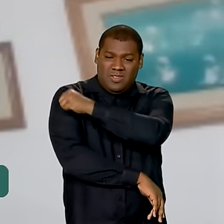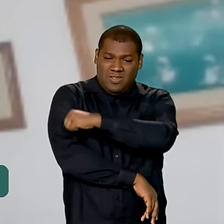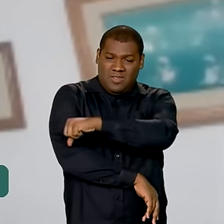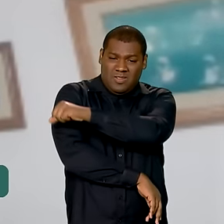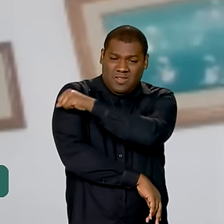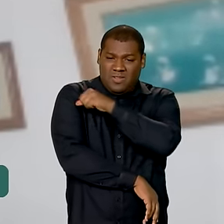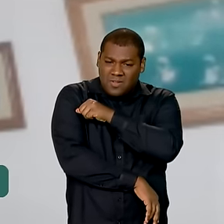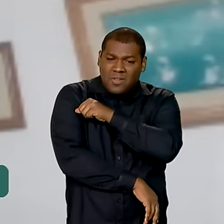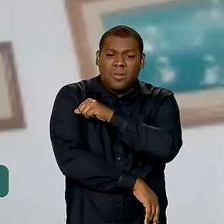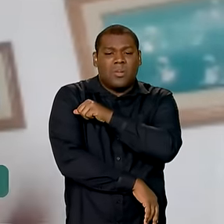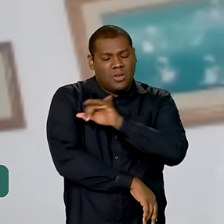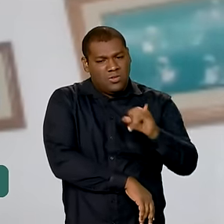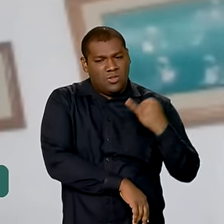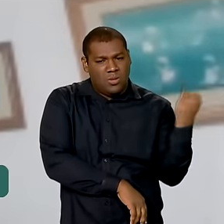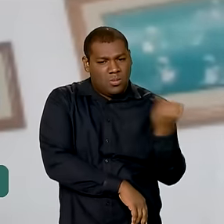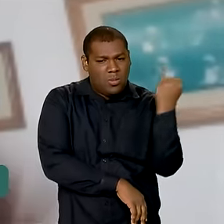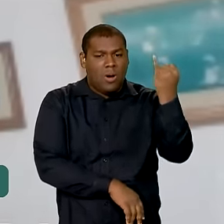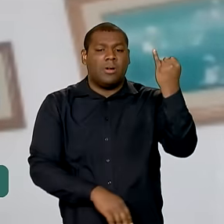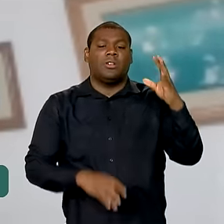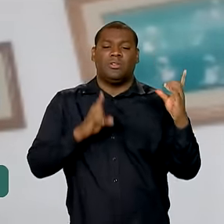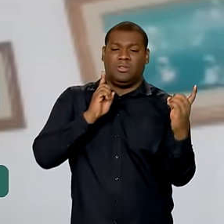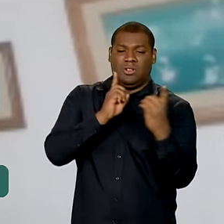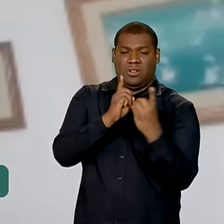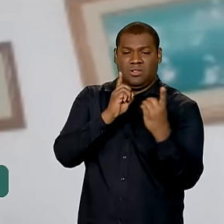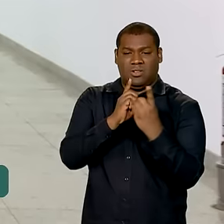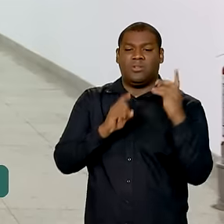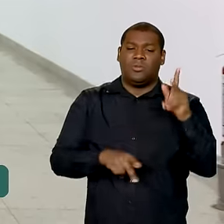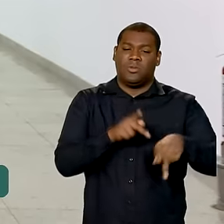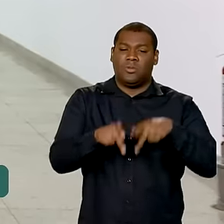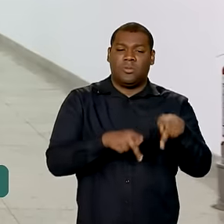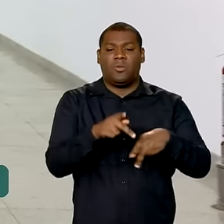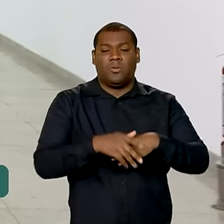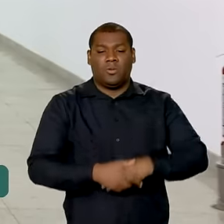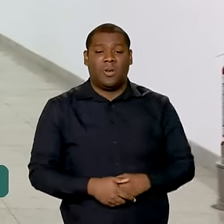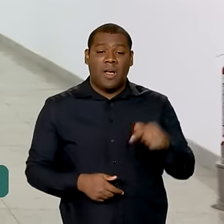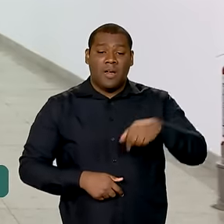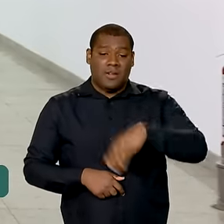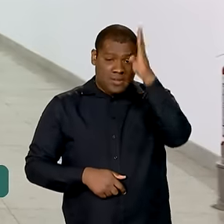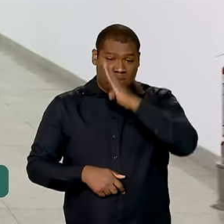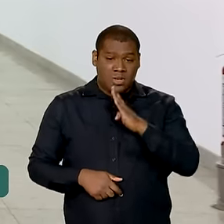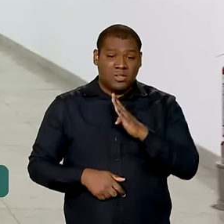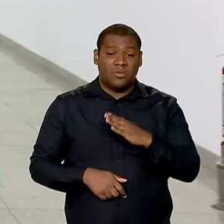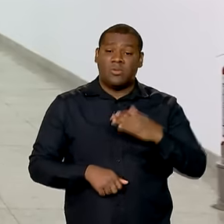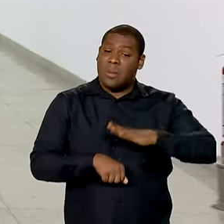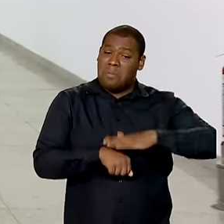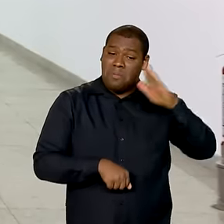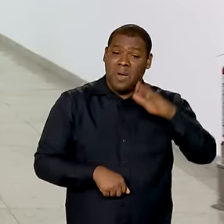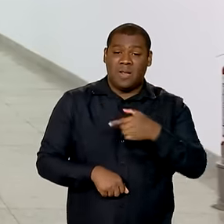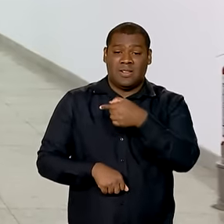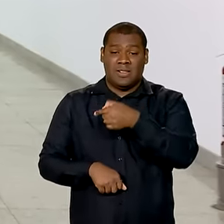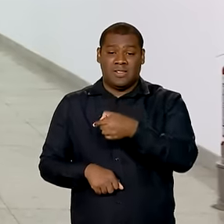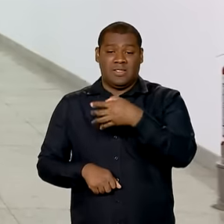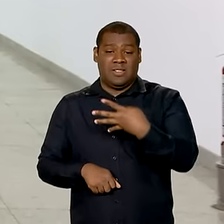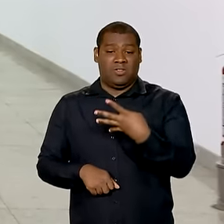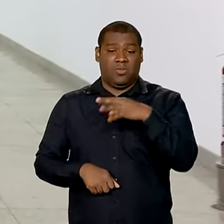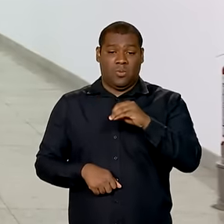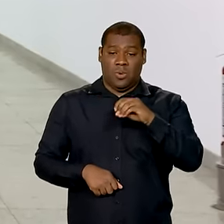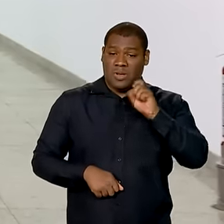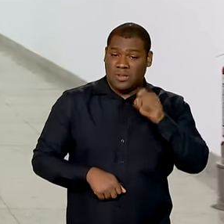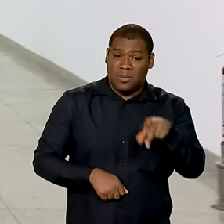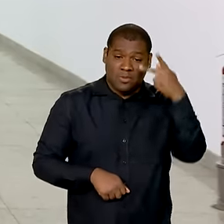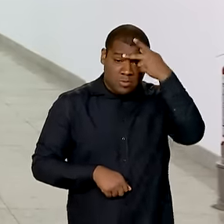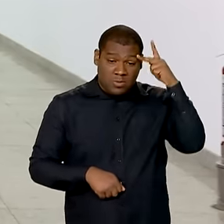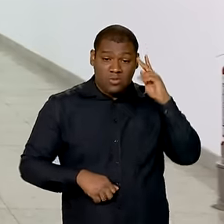dessa tragédia, dessa catástrofe toda. O Brasil tem hoje mais de 740 mil